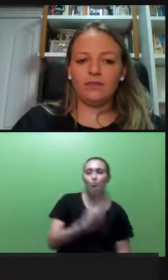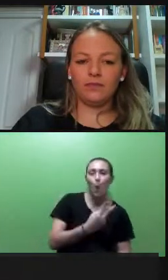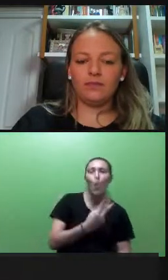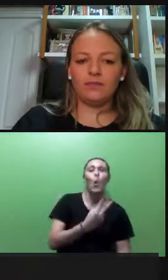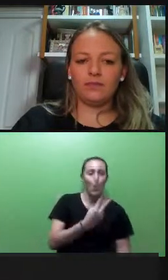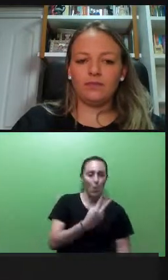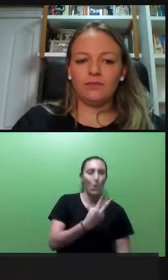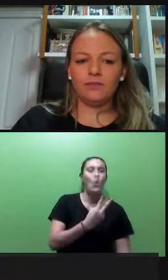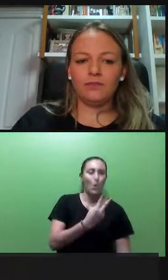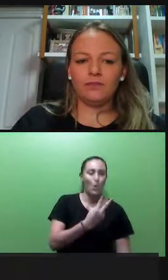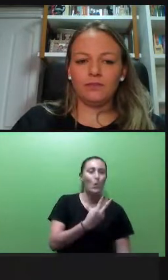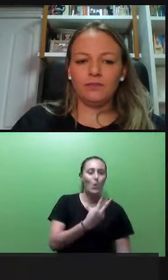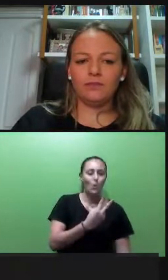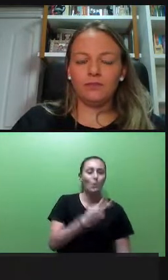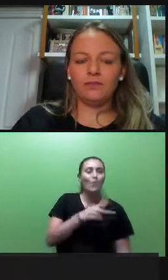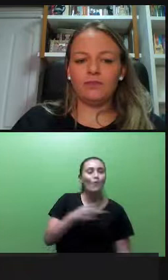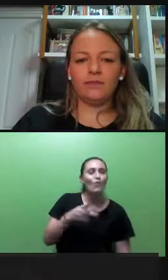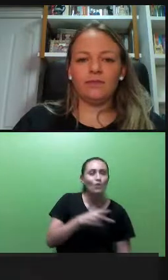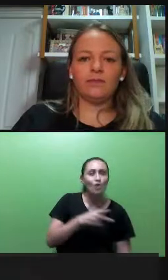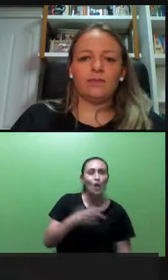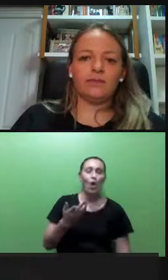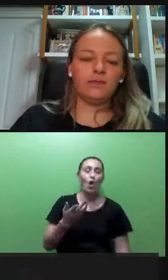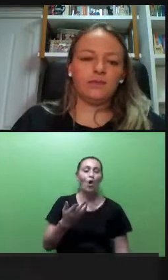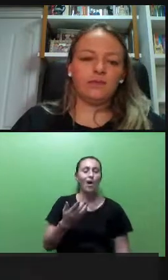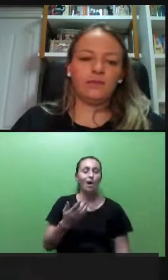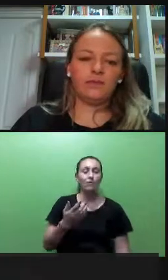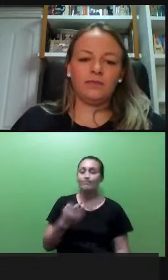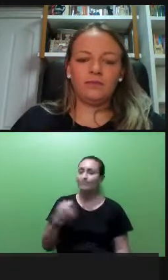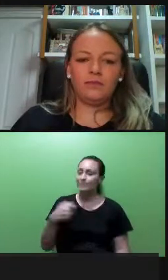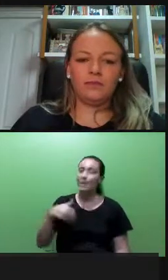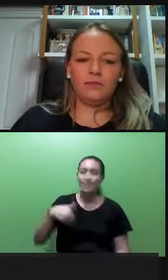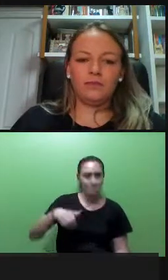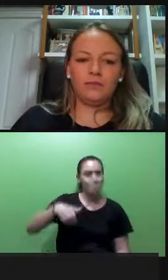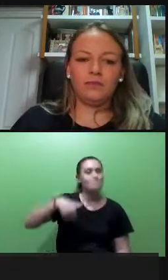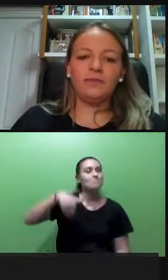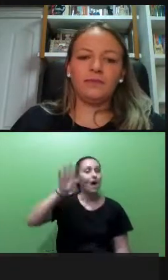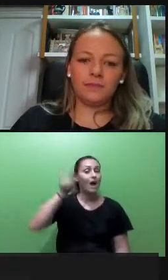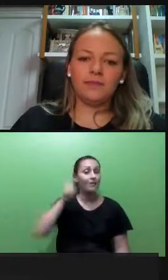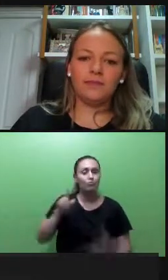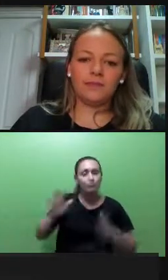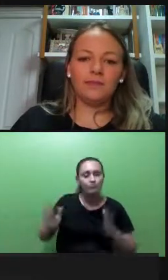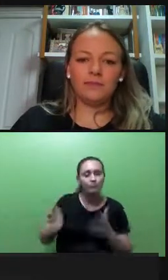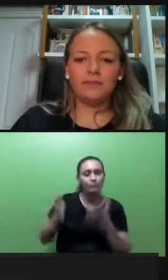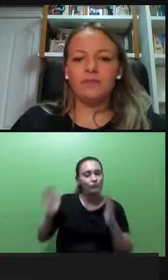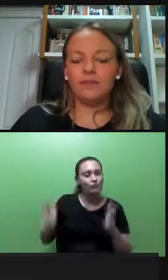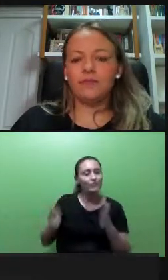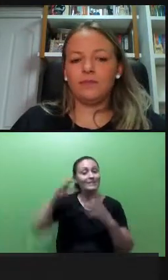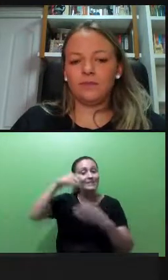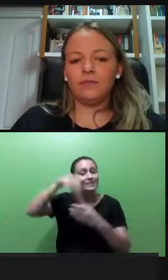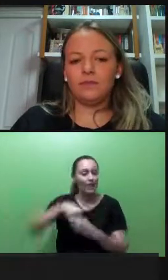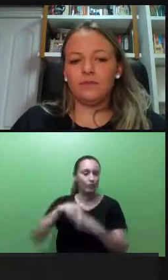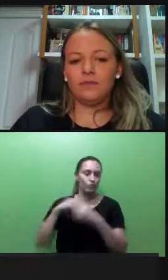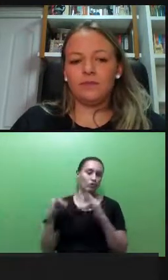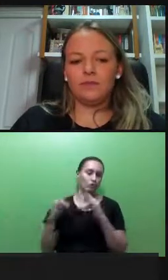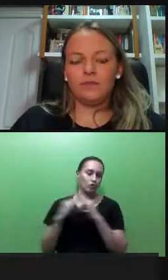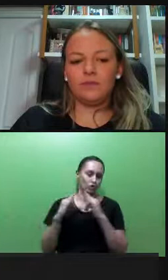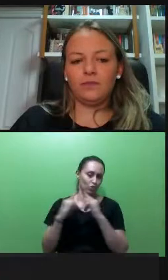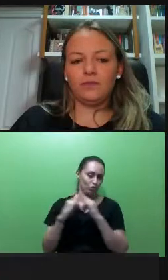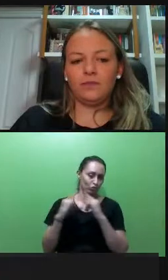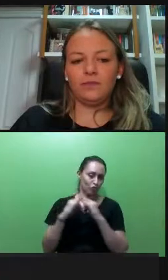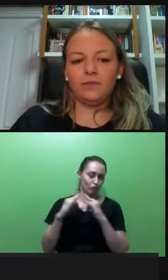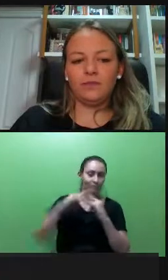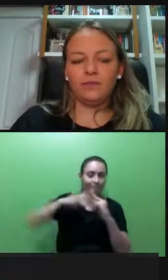técnicas administrativas, tem que ser iniciativas institucionais, novamente, o núcleo são iniciativas institucionais, mas muitas vezes